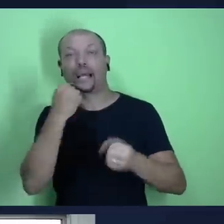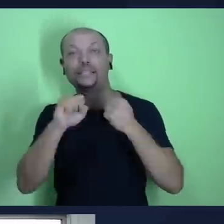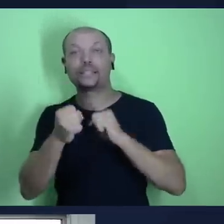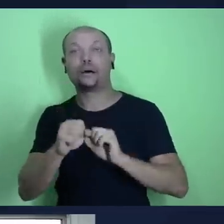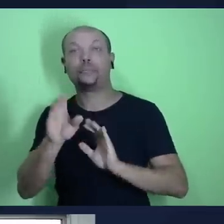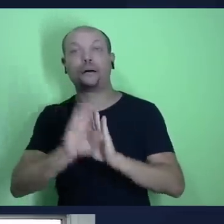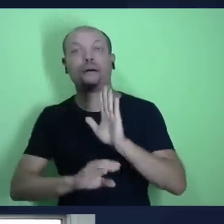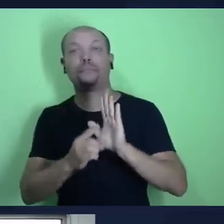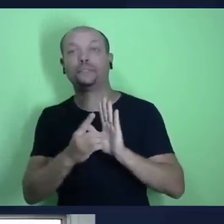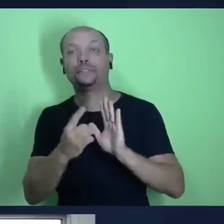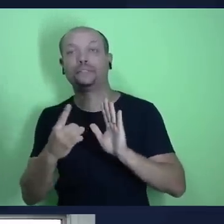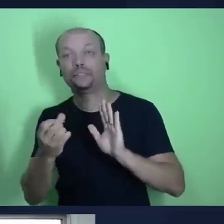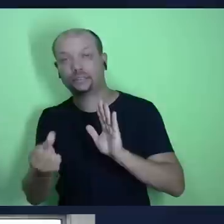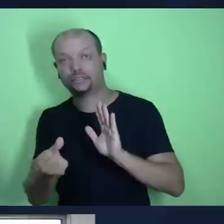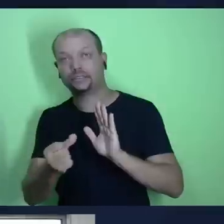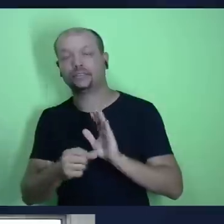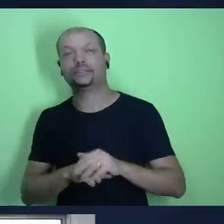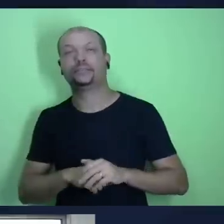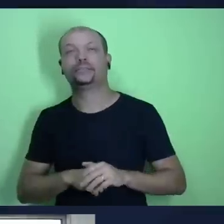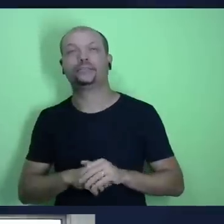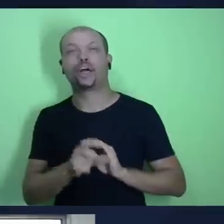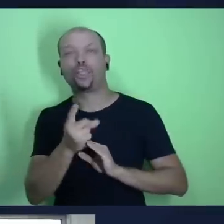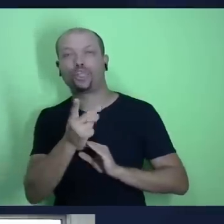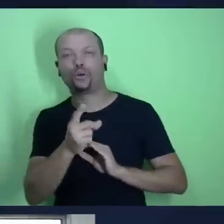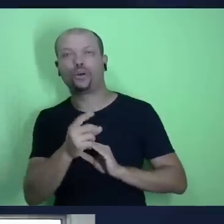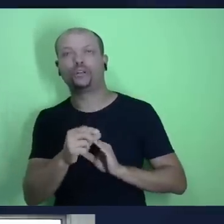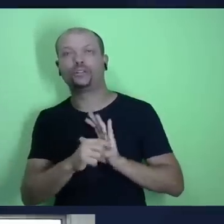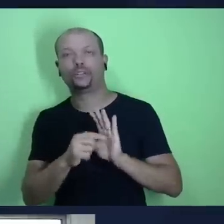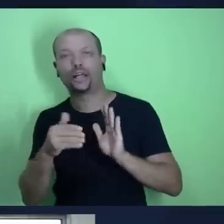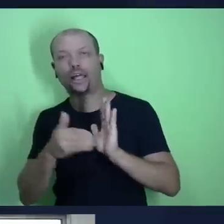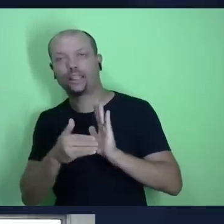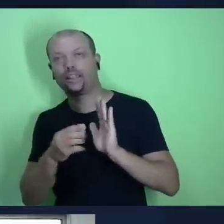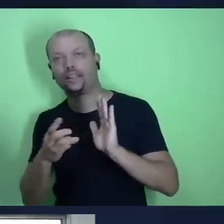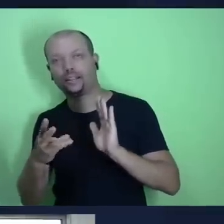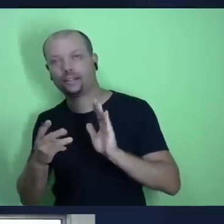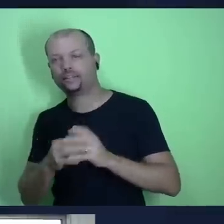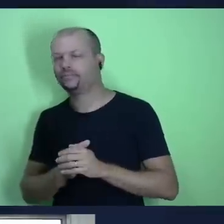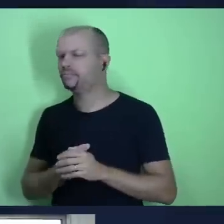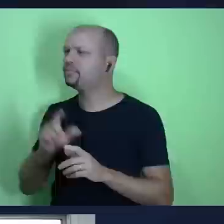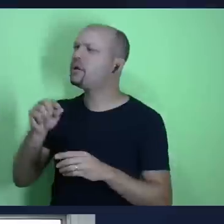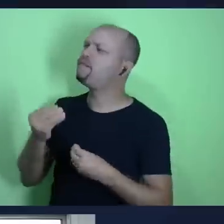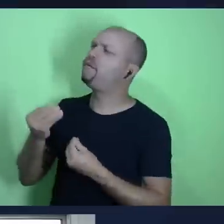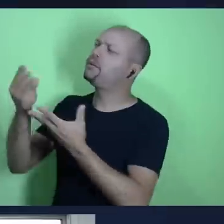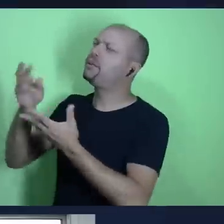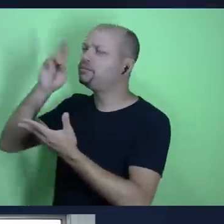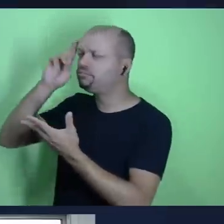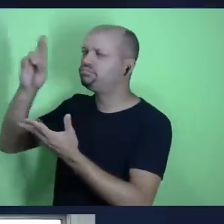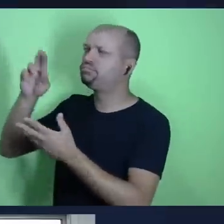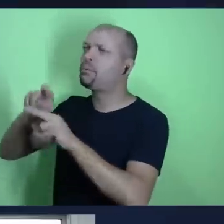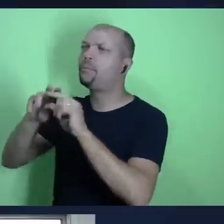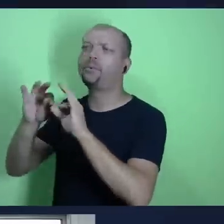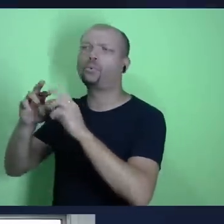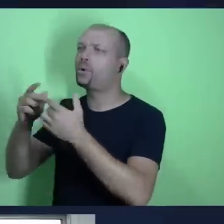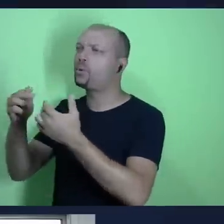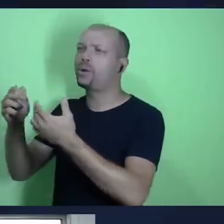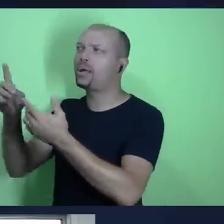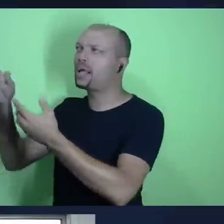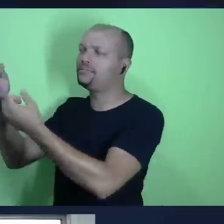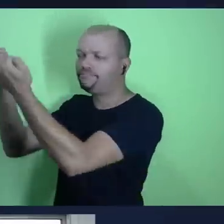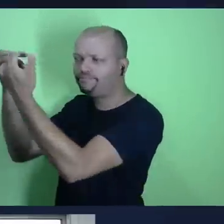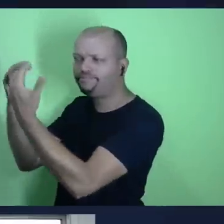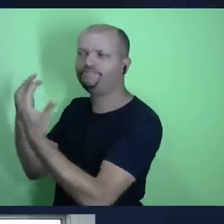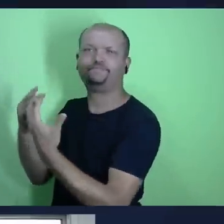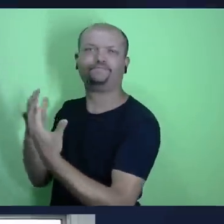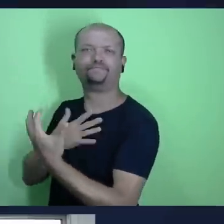quatorze. Eu leio aqui na minha Bíblia, diz assim, Que darei ao Senhor por todos os seus benefícios para